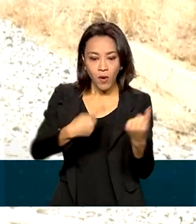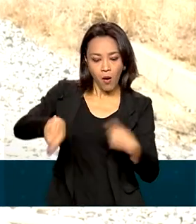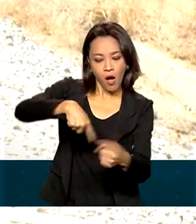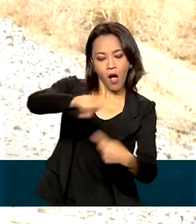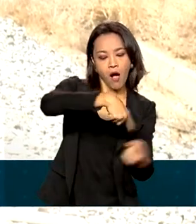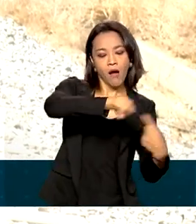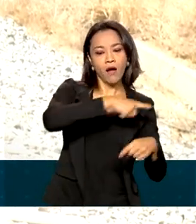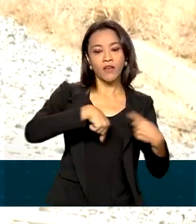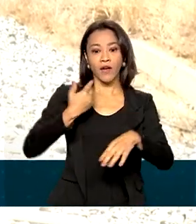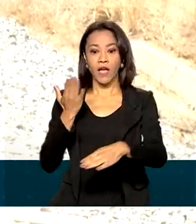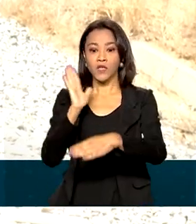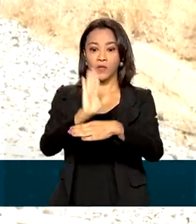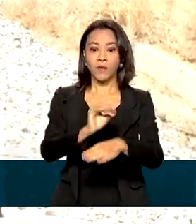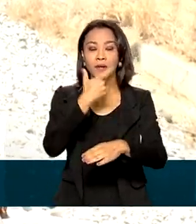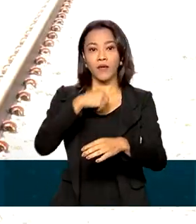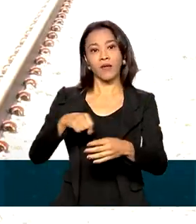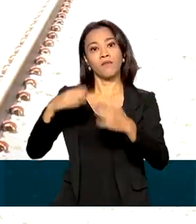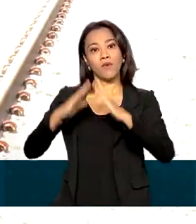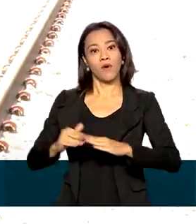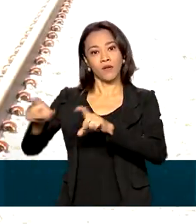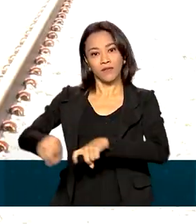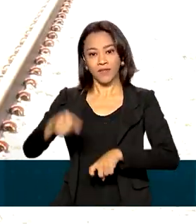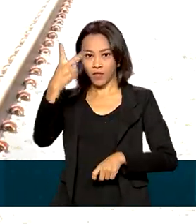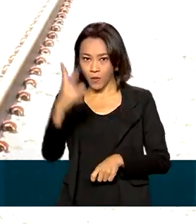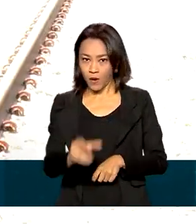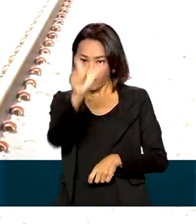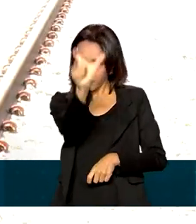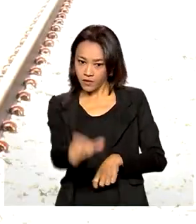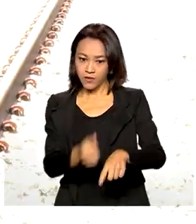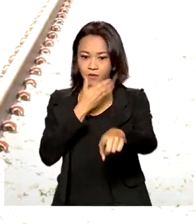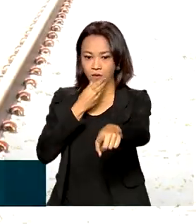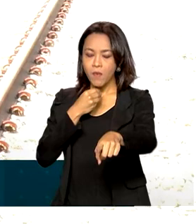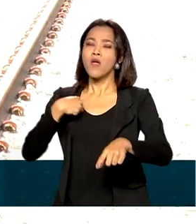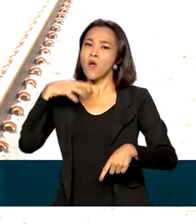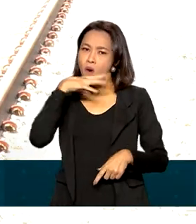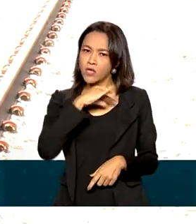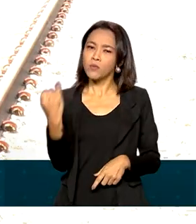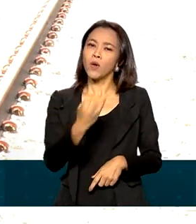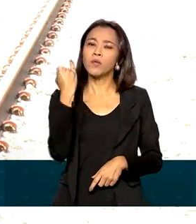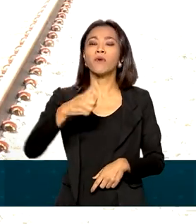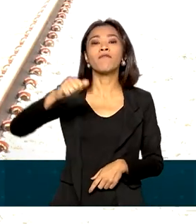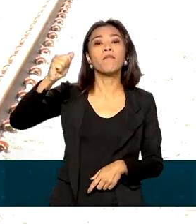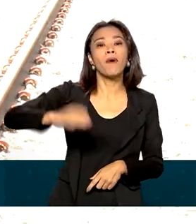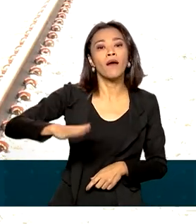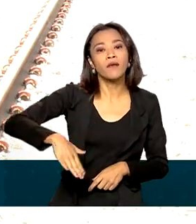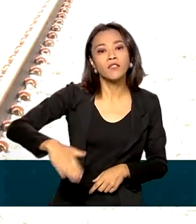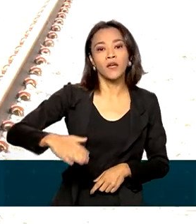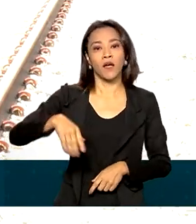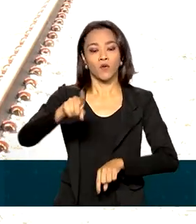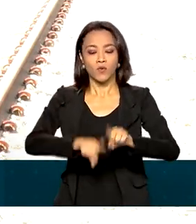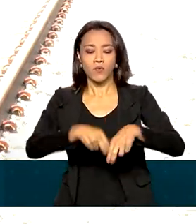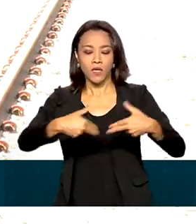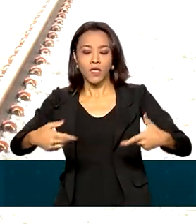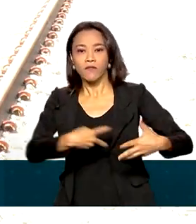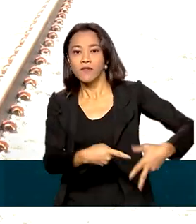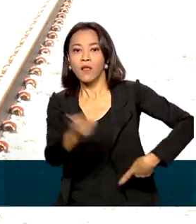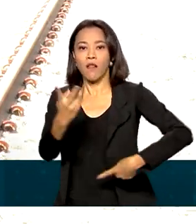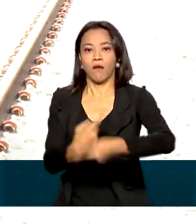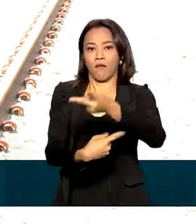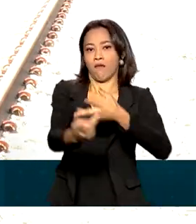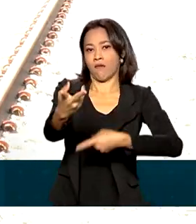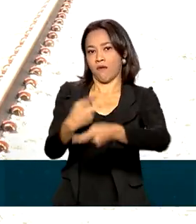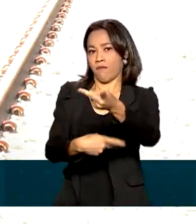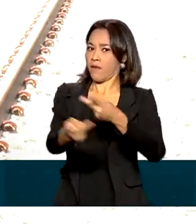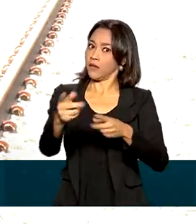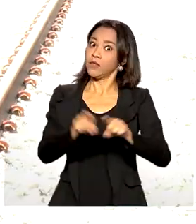ajudar produtores rurais como o Jean. Vai ser muito importante essa obra aqui, que vai baratear o preço dos produtos com o transporte e